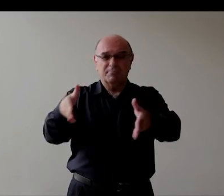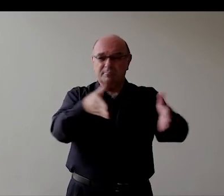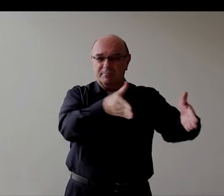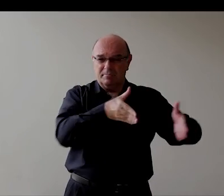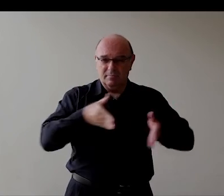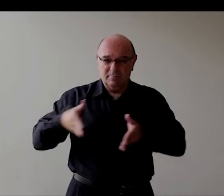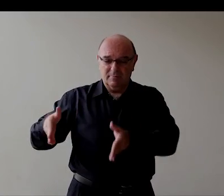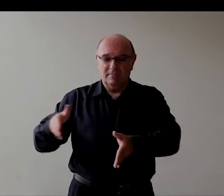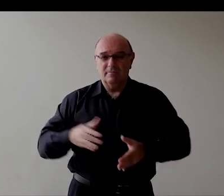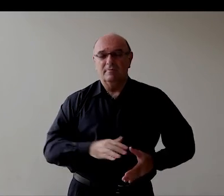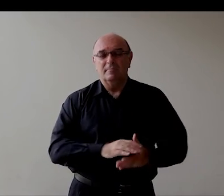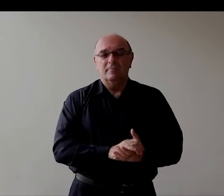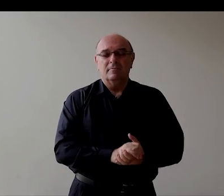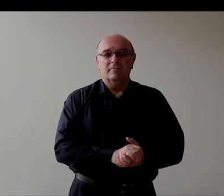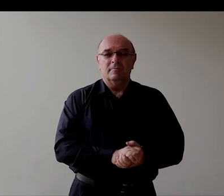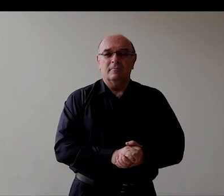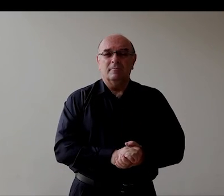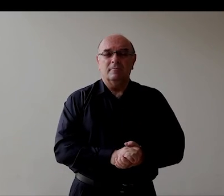aqui